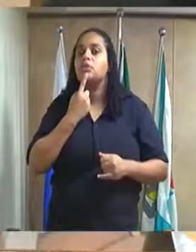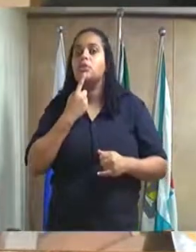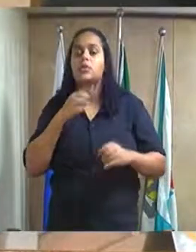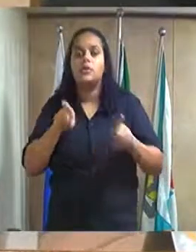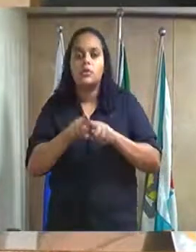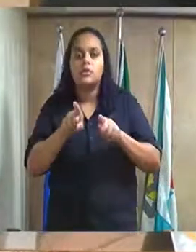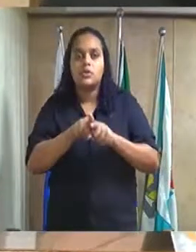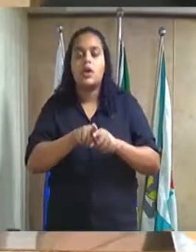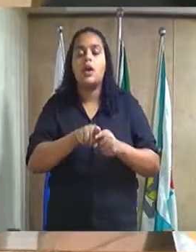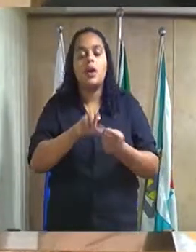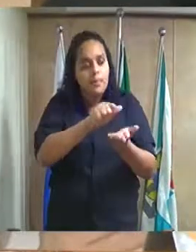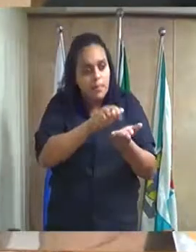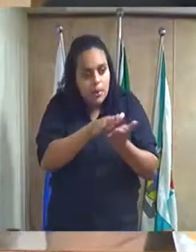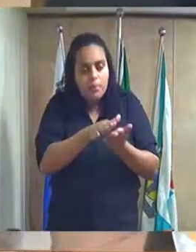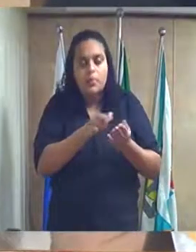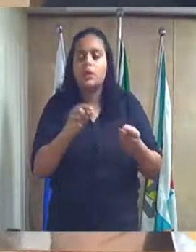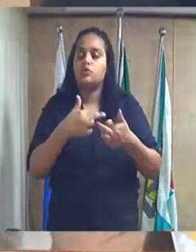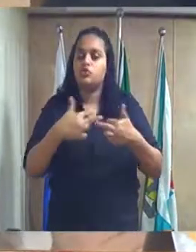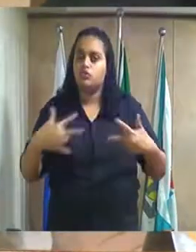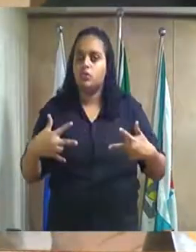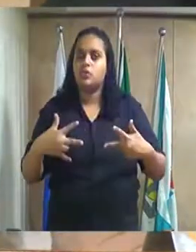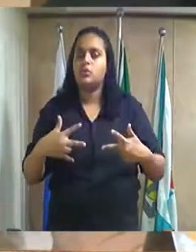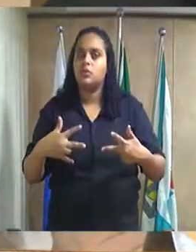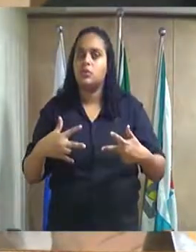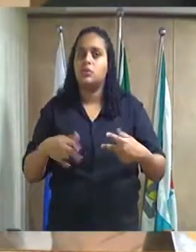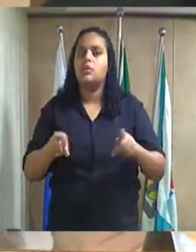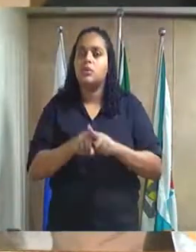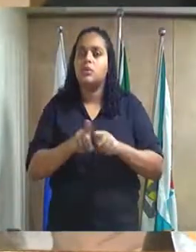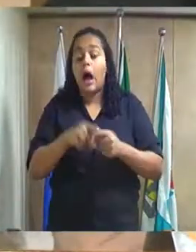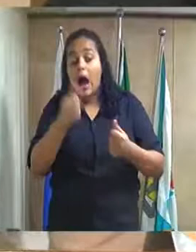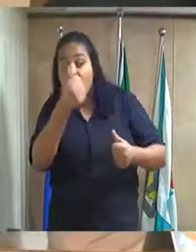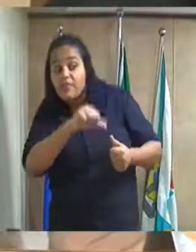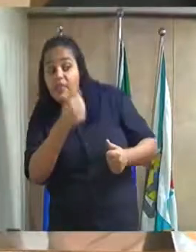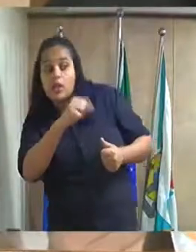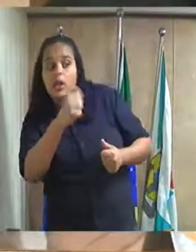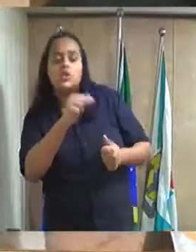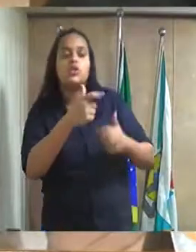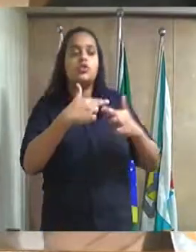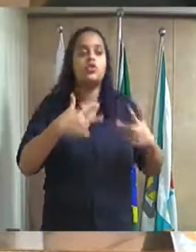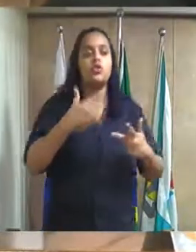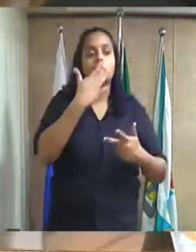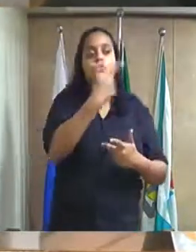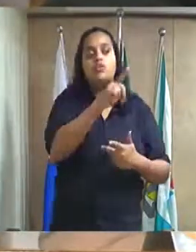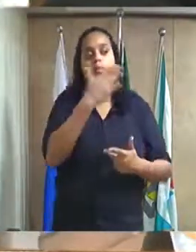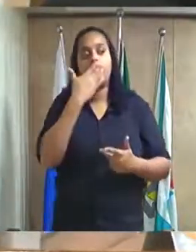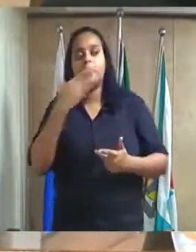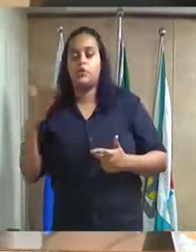celeridade e a análise de denúncia e ou solicitações.